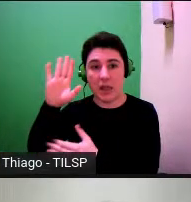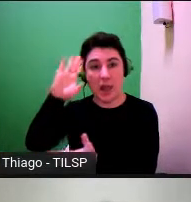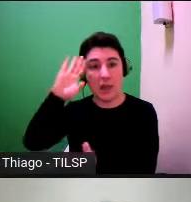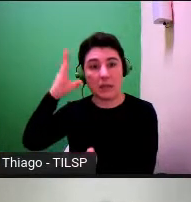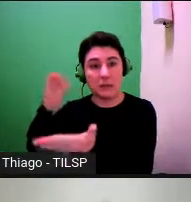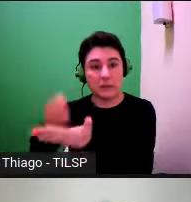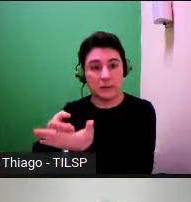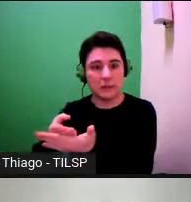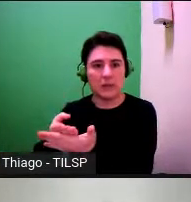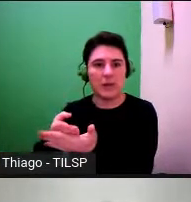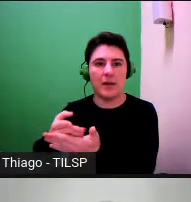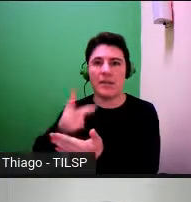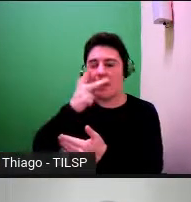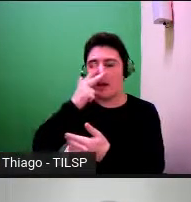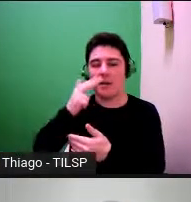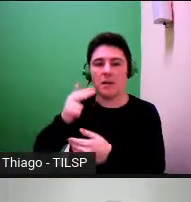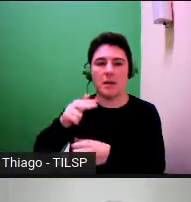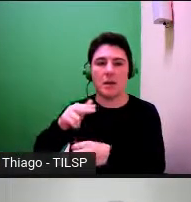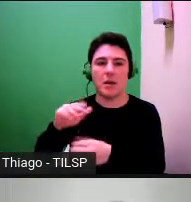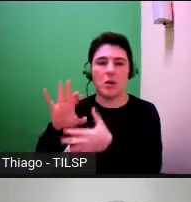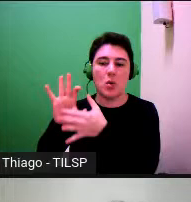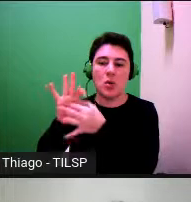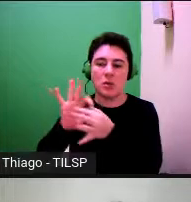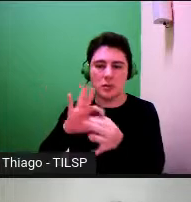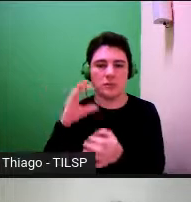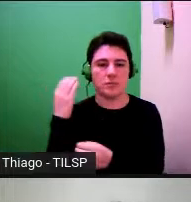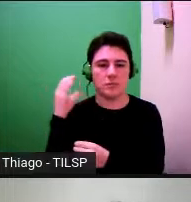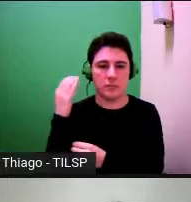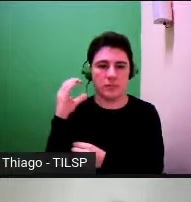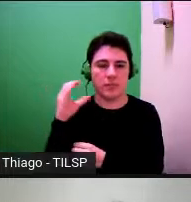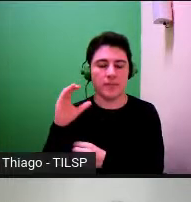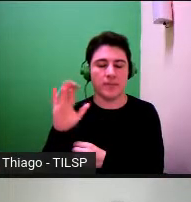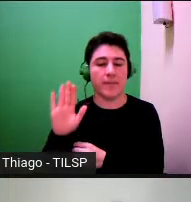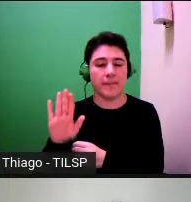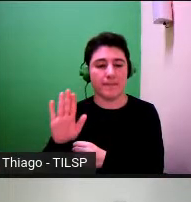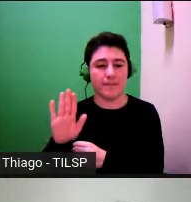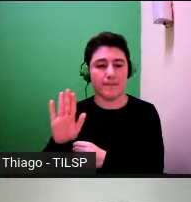marcado digamos o contexto científico eu